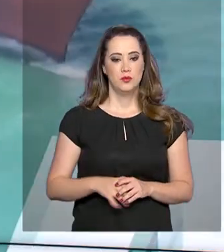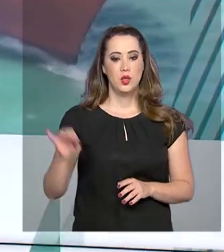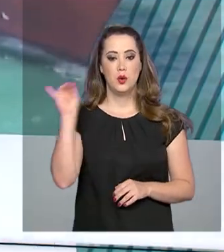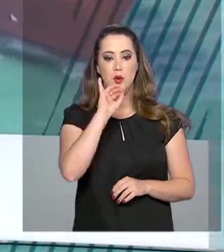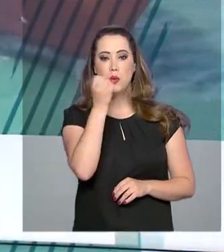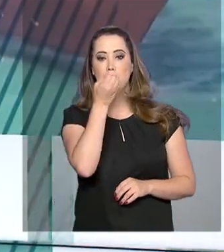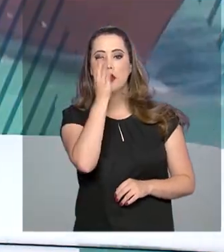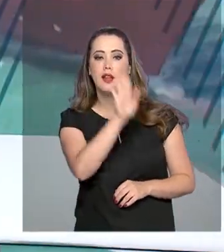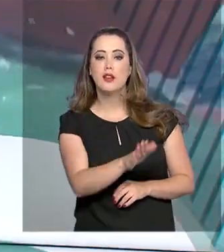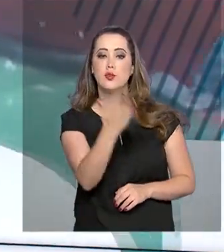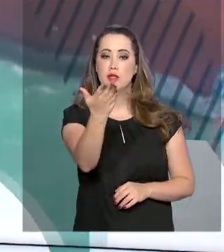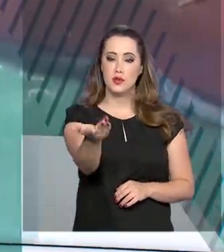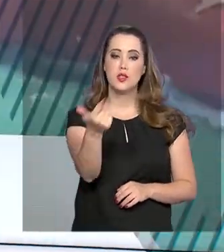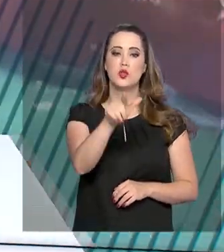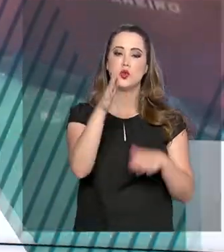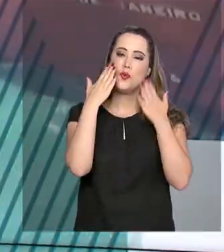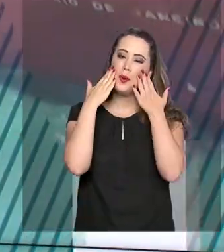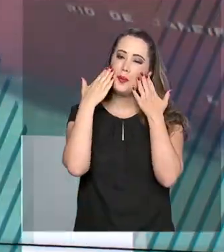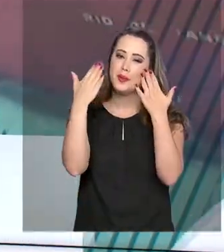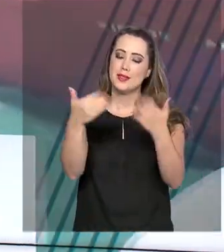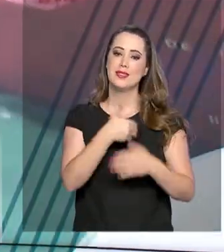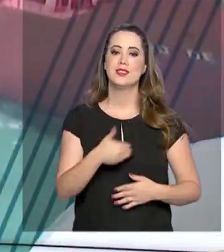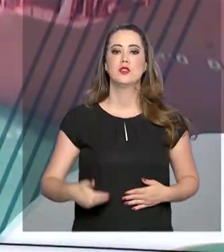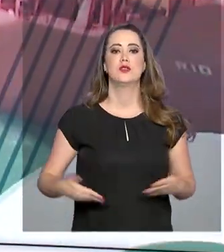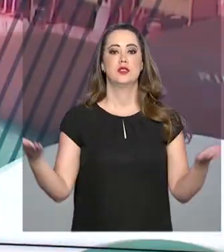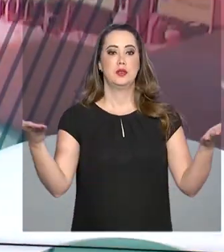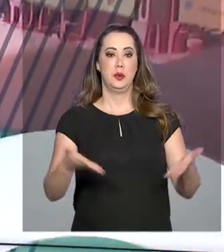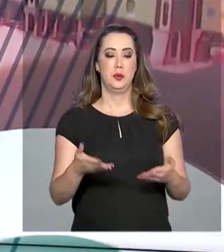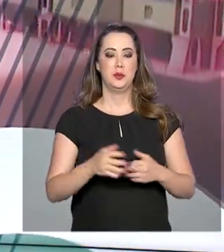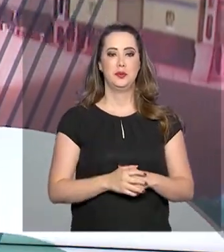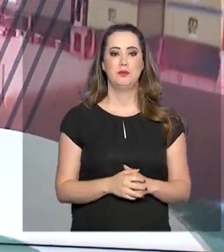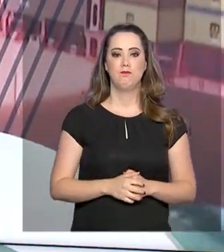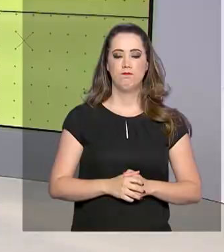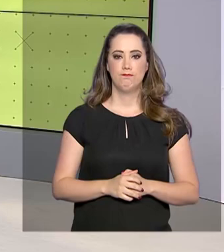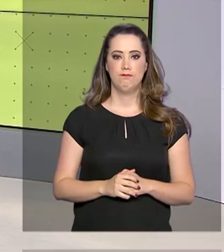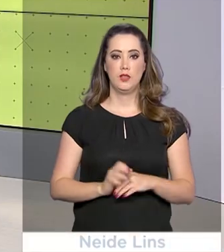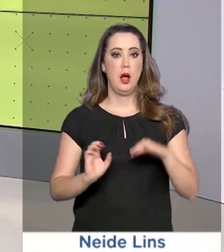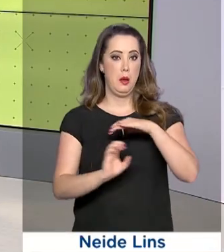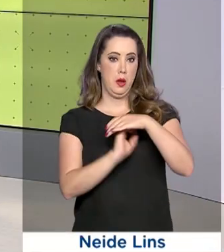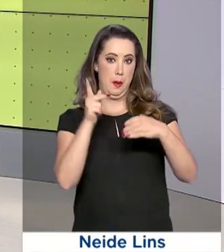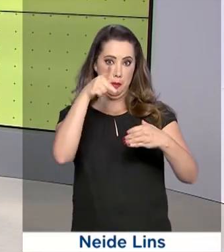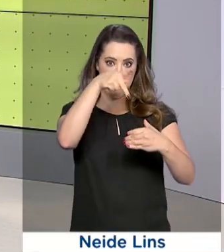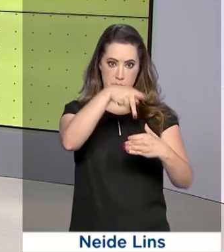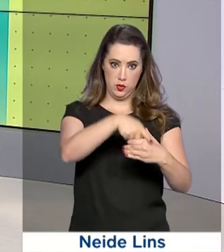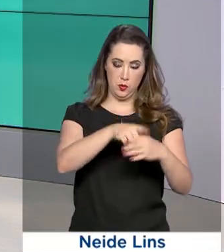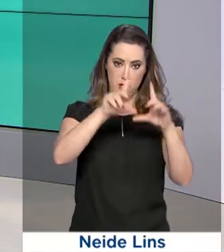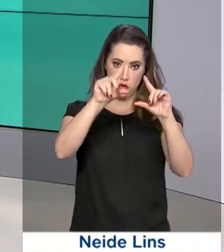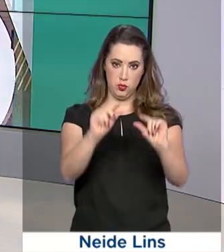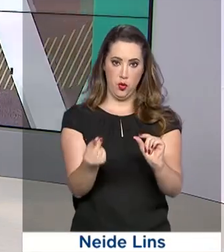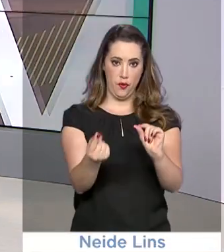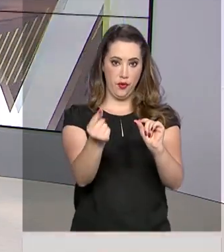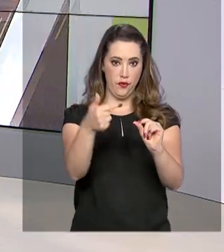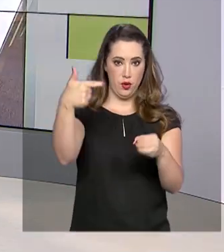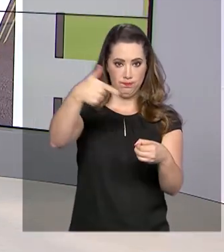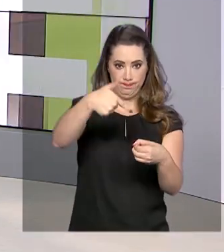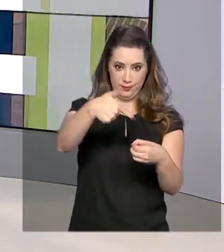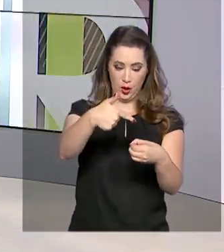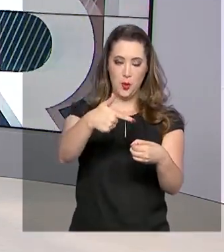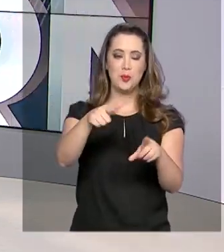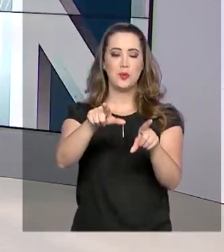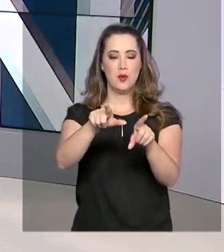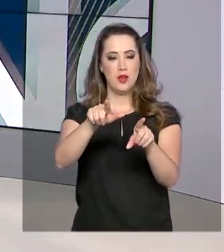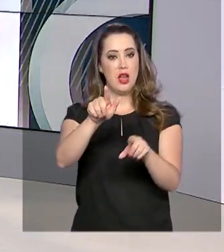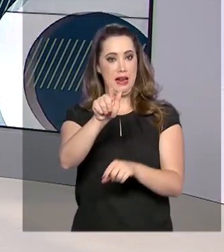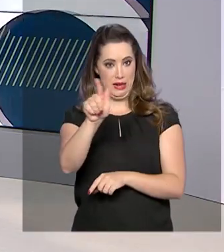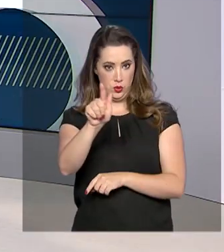Olá, boa tarde para você. Já estamos de volta com mais uma edição do Governo Agora. A Petrobras reduziu o preço da gasolina e do diesel